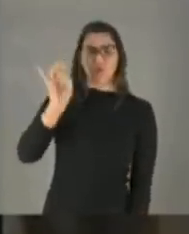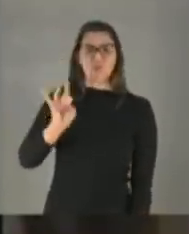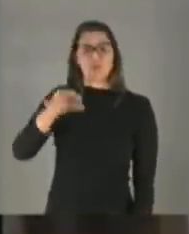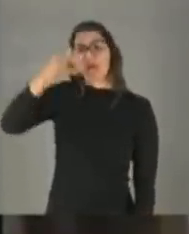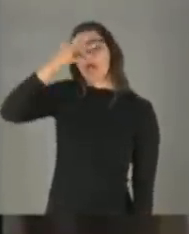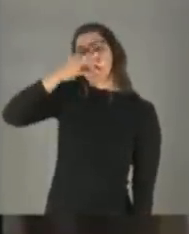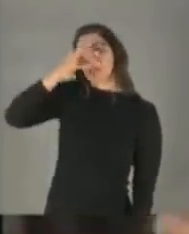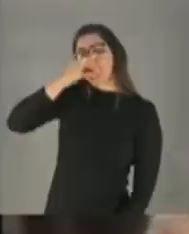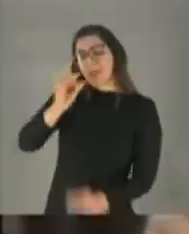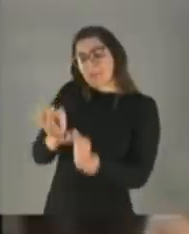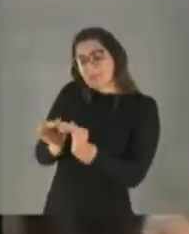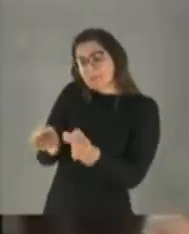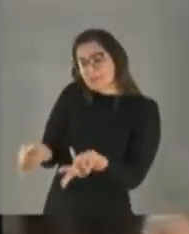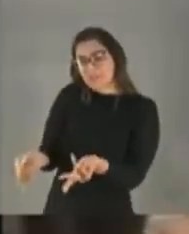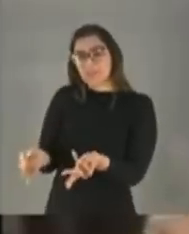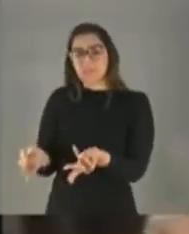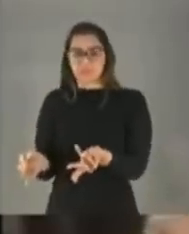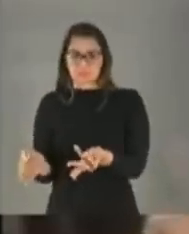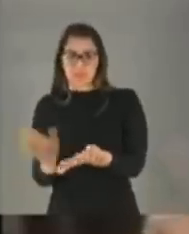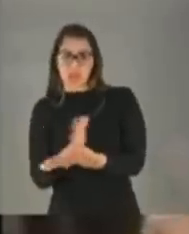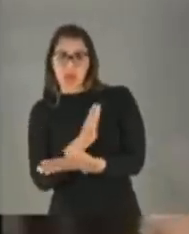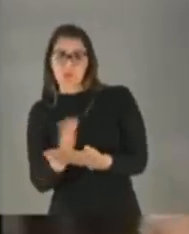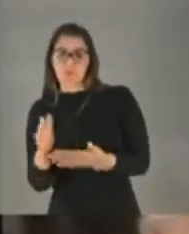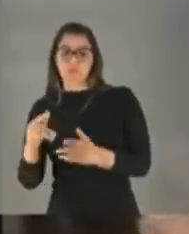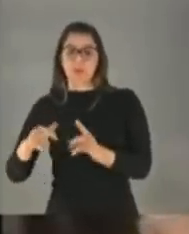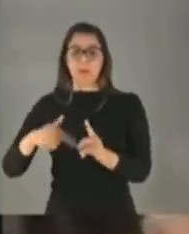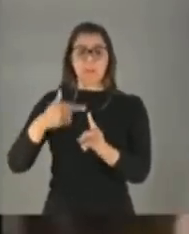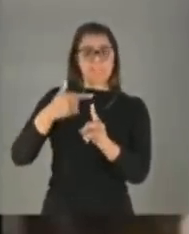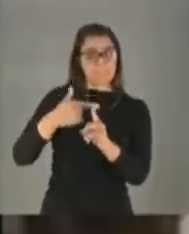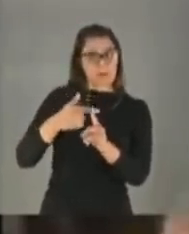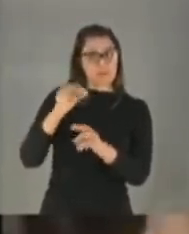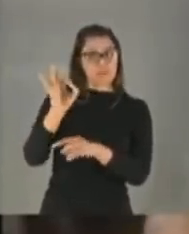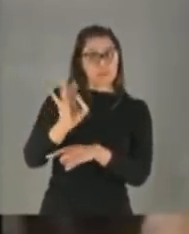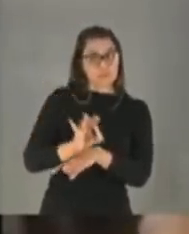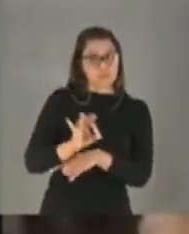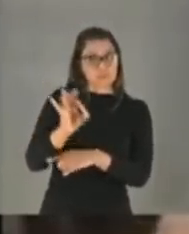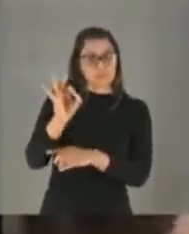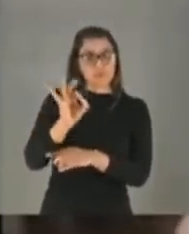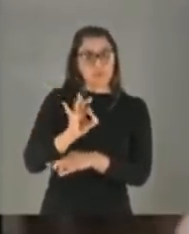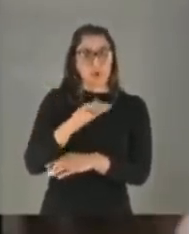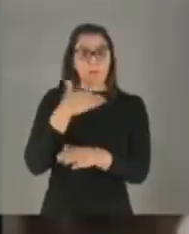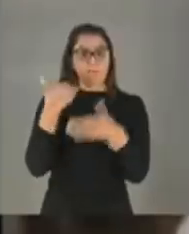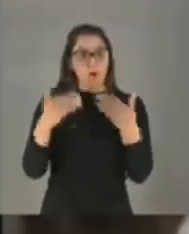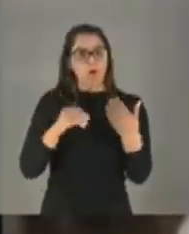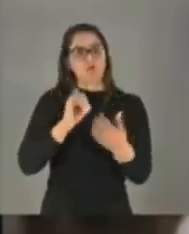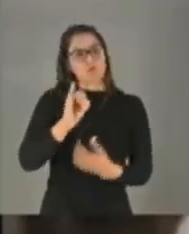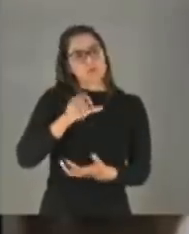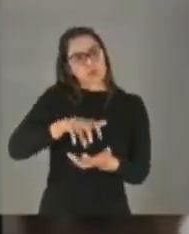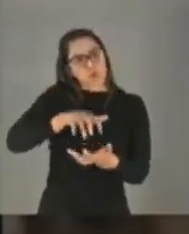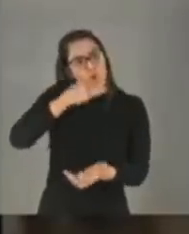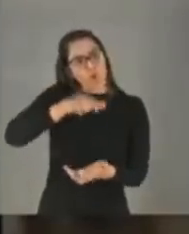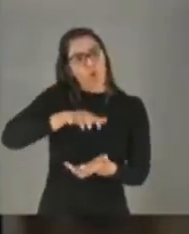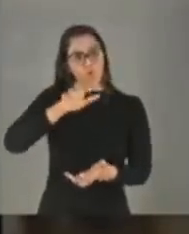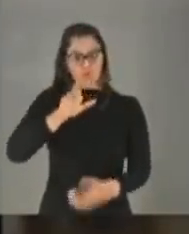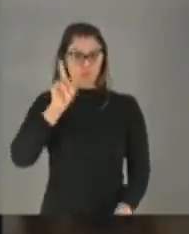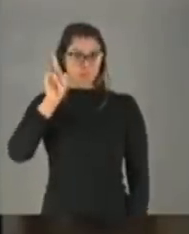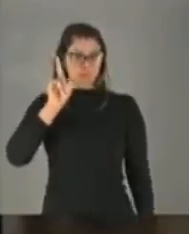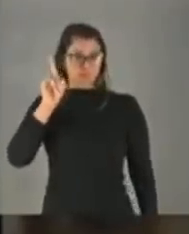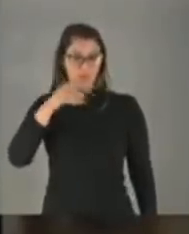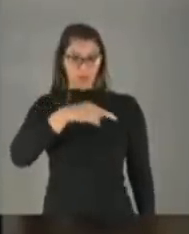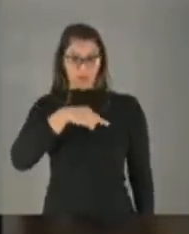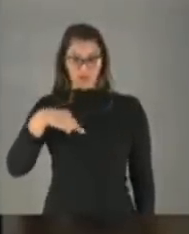E existe um pouco mais de letalidade nas idades mais avançadas. Na epidemia chinesa,